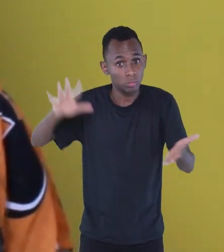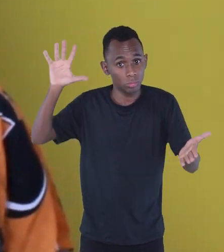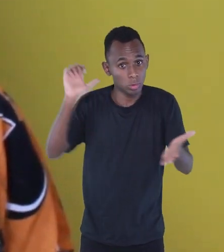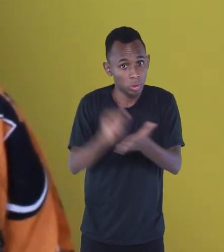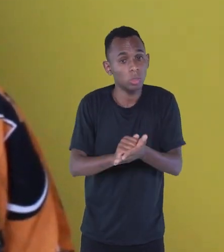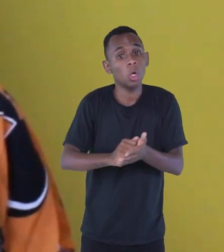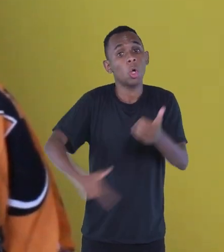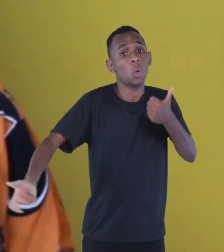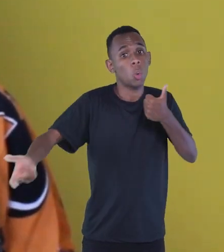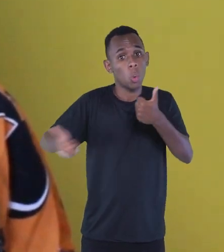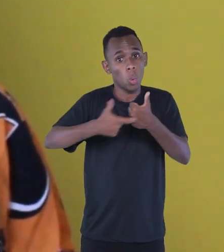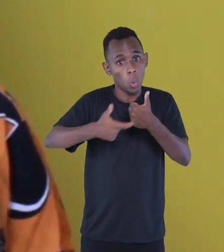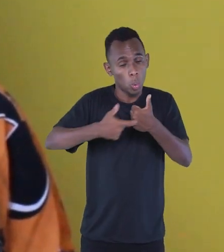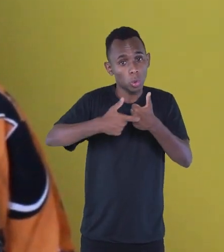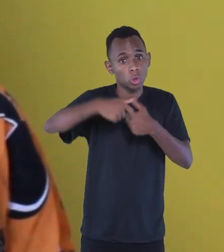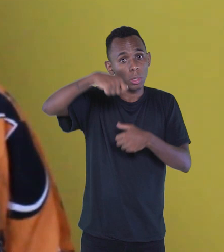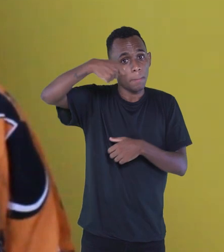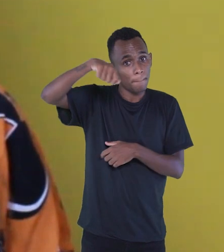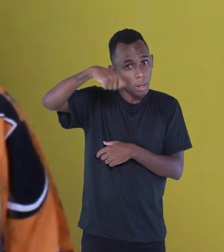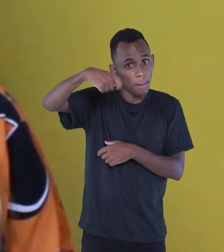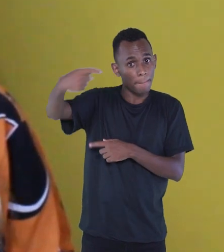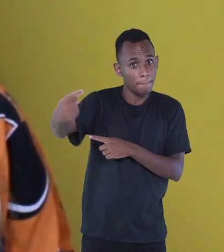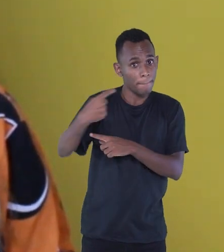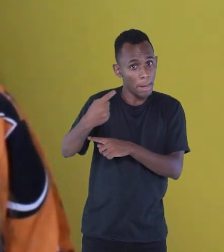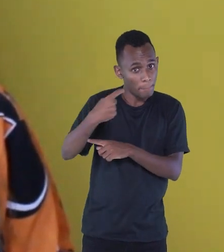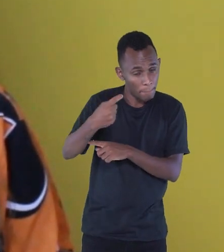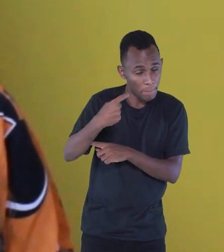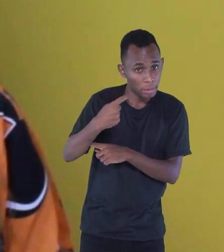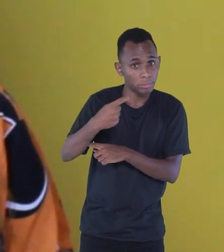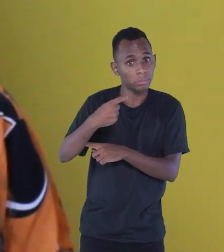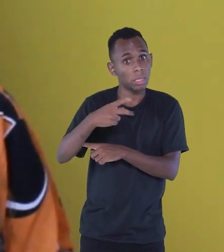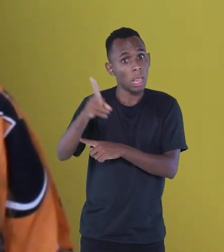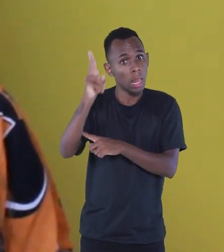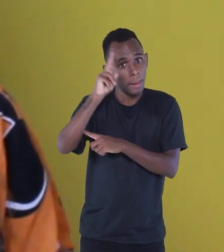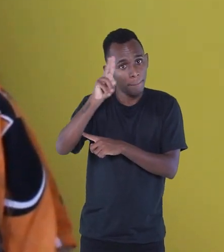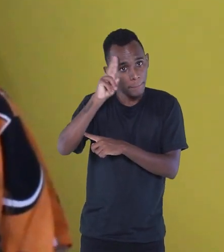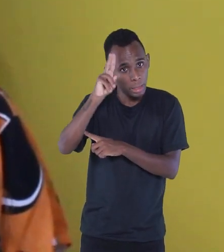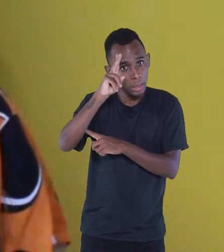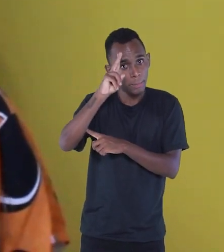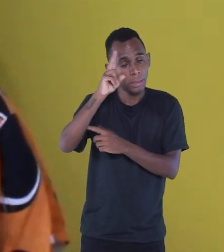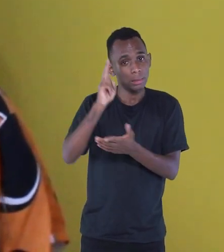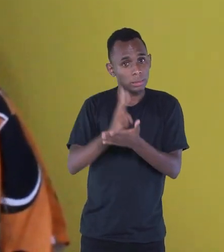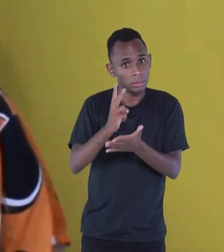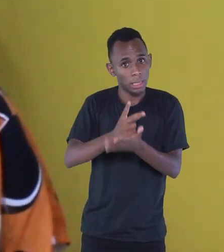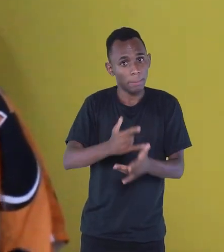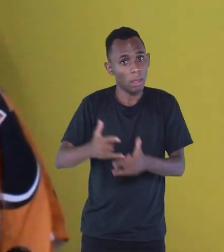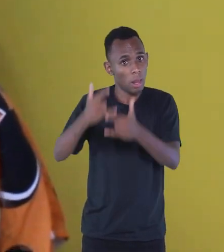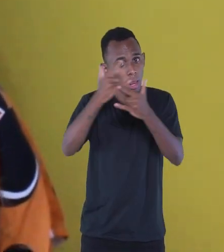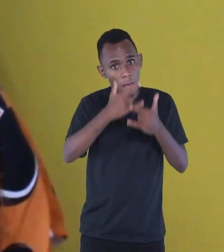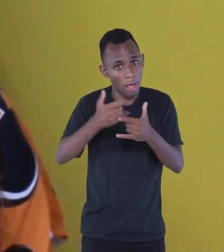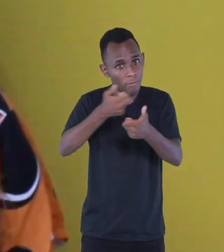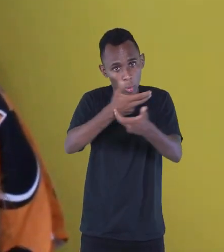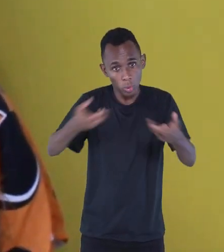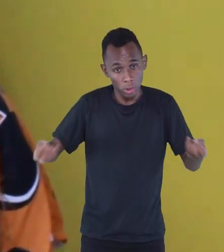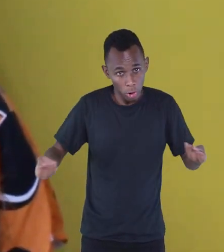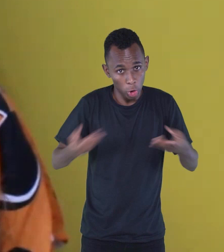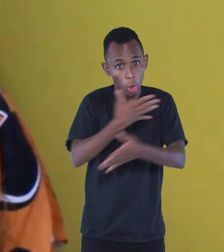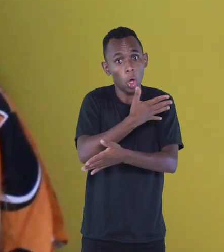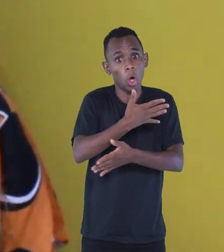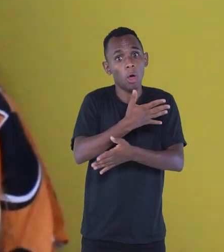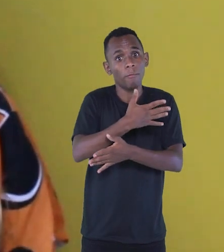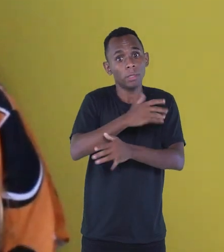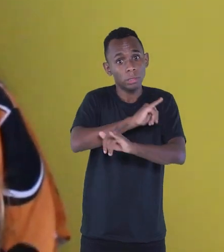curtir e ativar o sininho do lembrete para quando a gente entrar no ar com o novo programa já ser